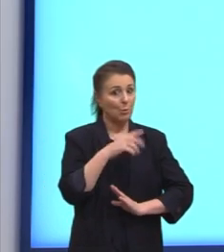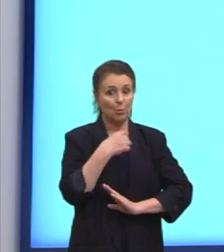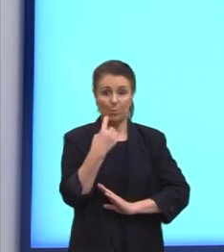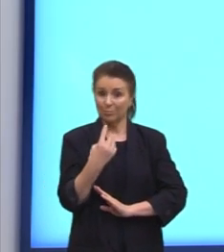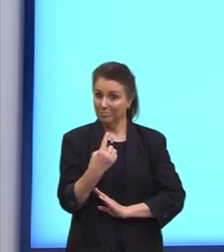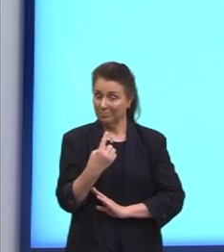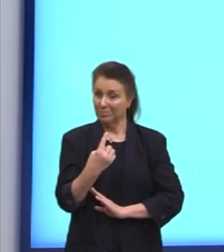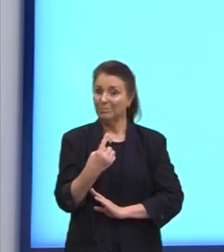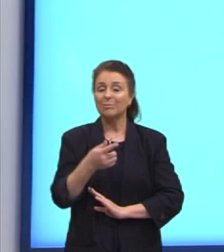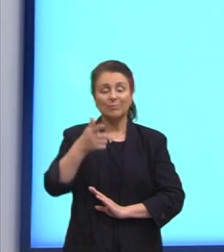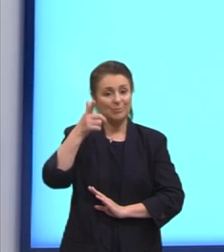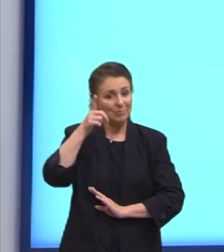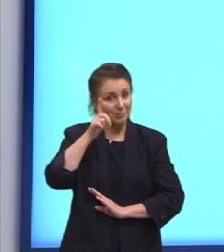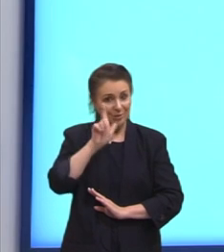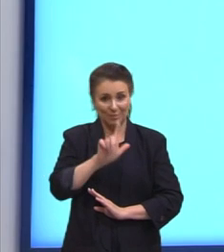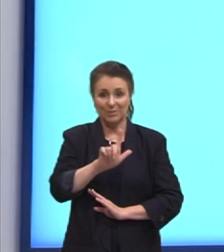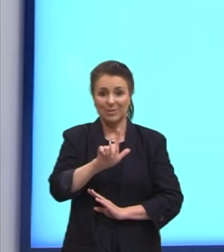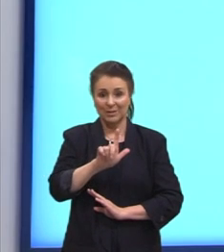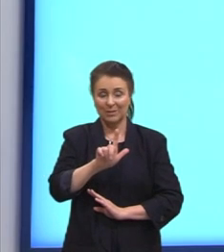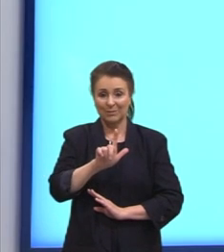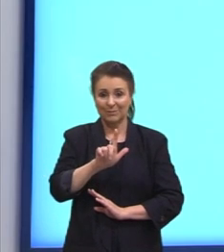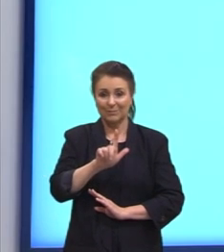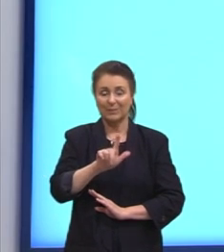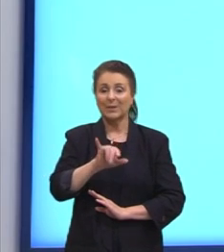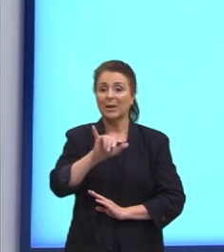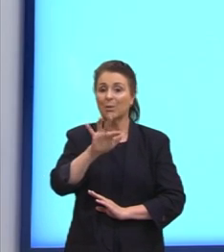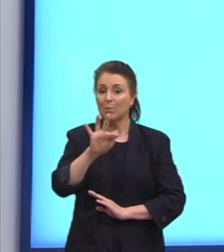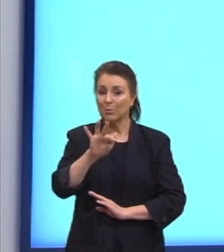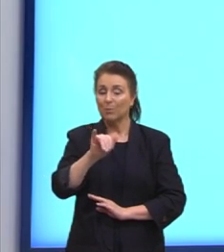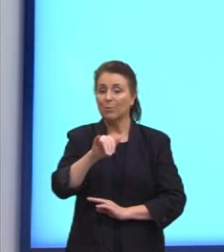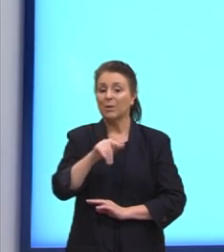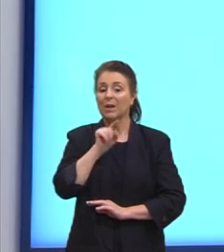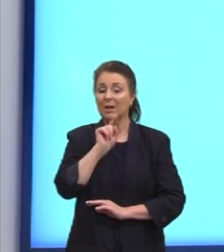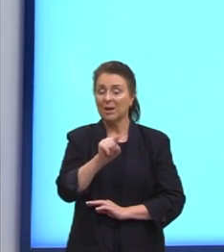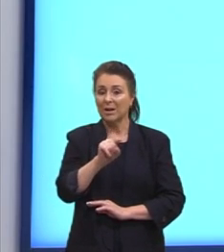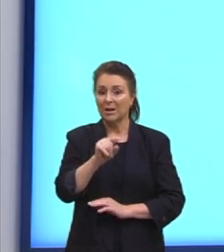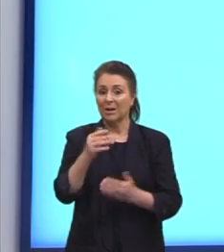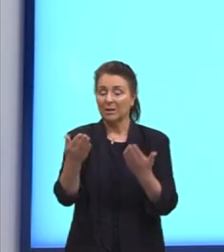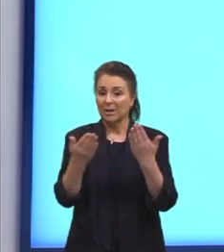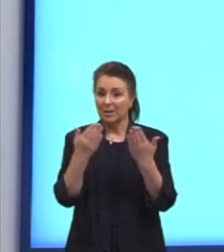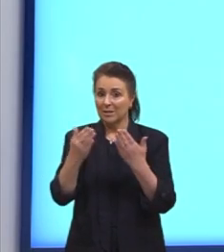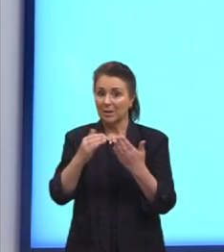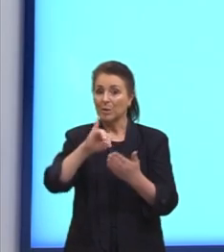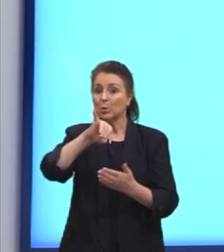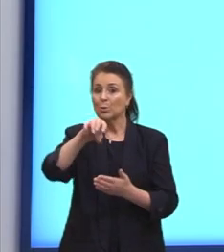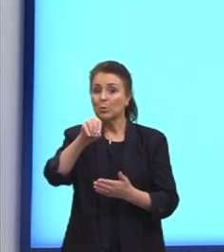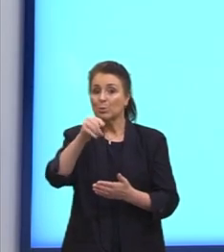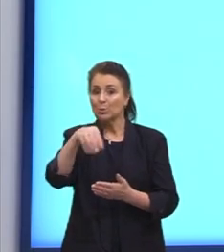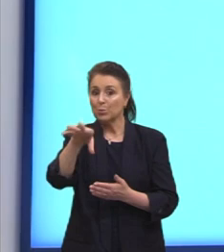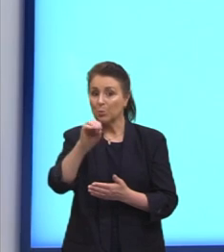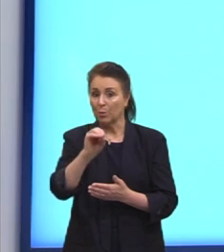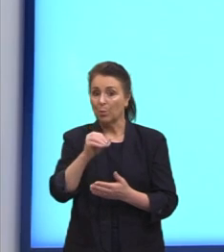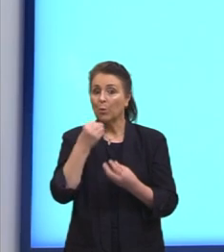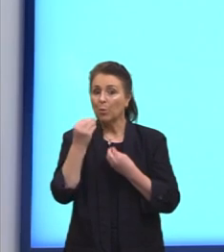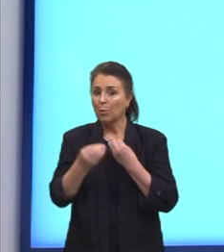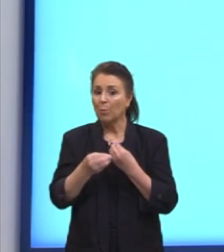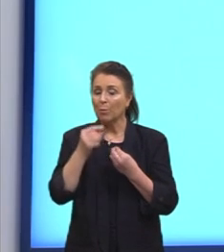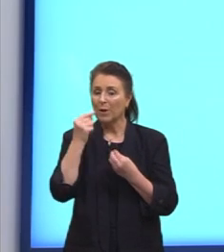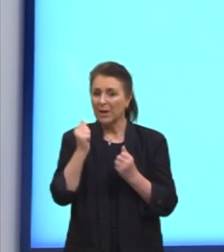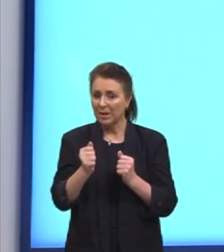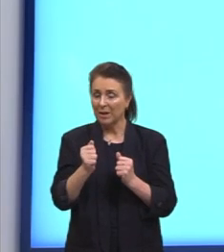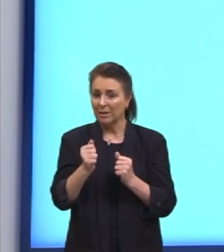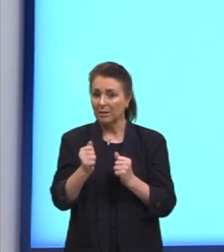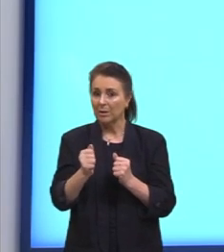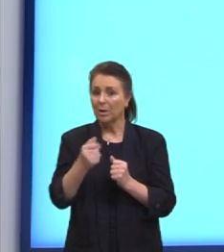caso, que a gente pode chamar de caso favorável, que seria o caso que a gente está analisando, do João ser o sorteado. Ele tem